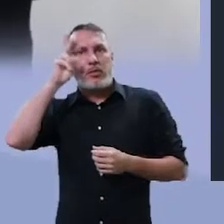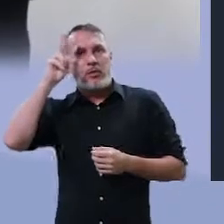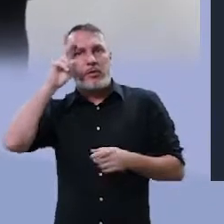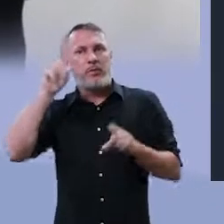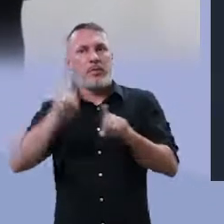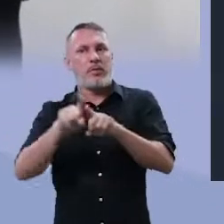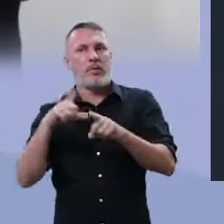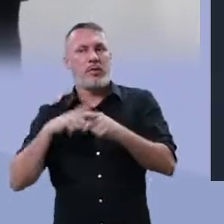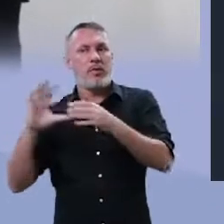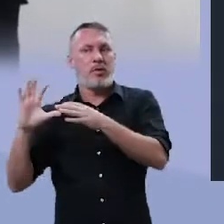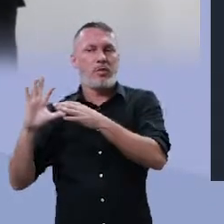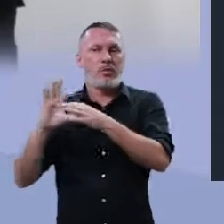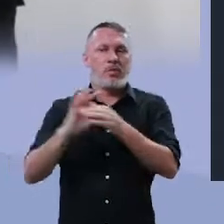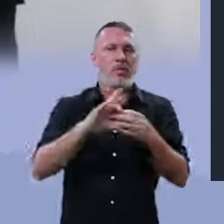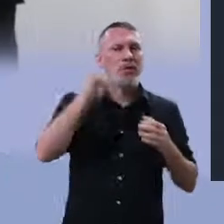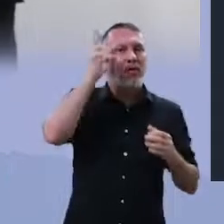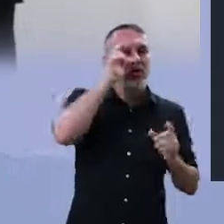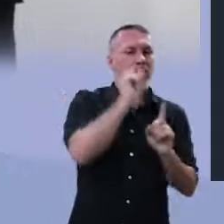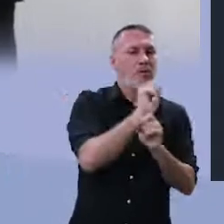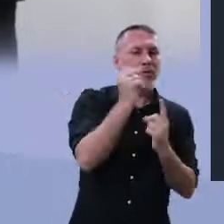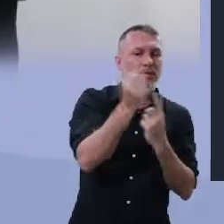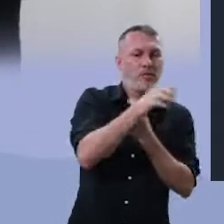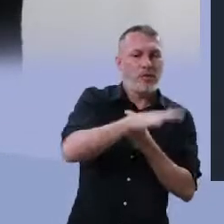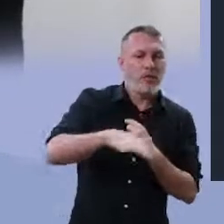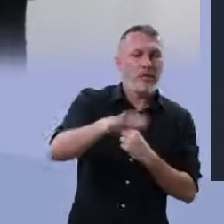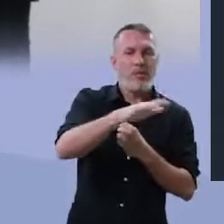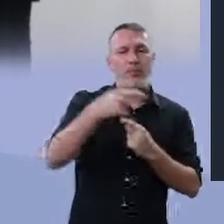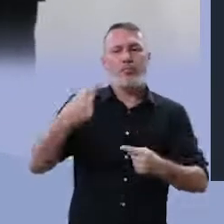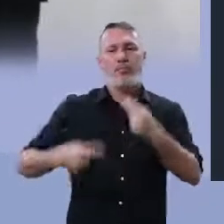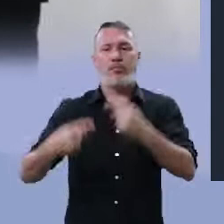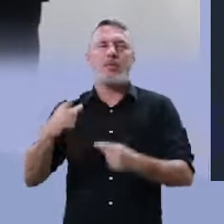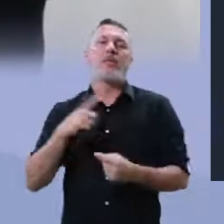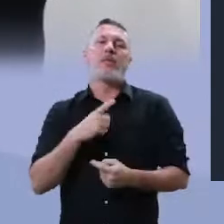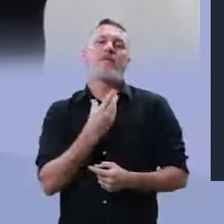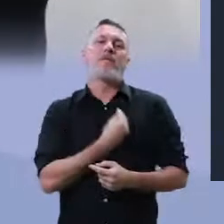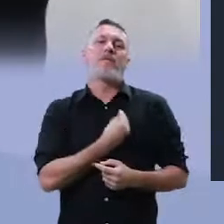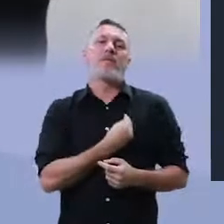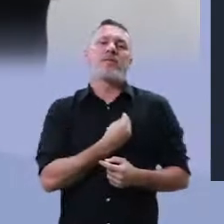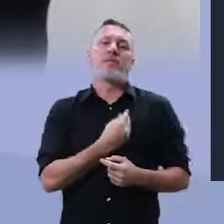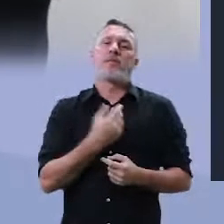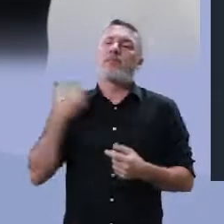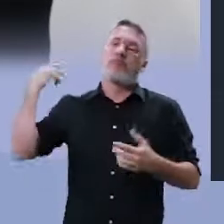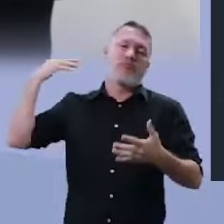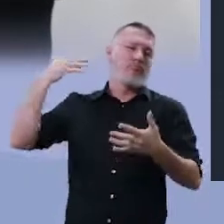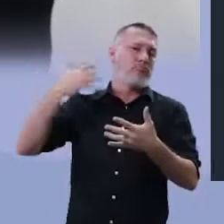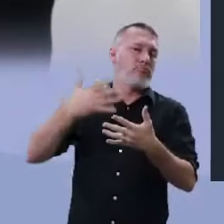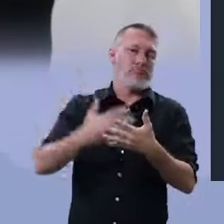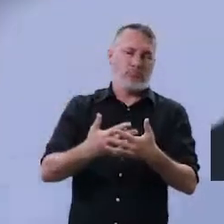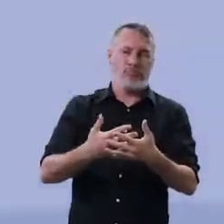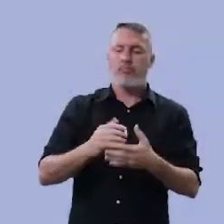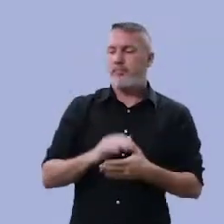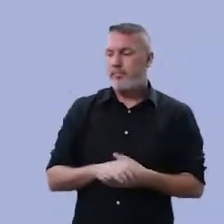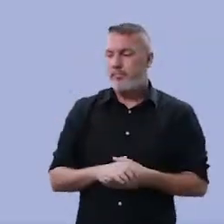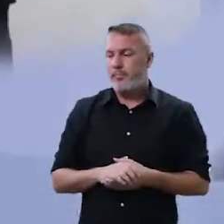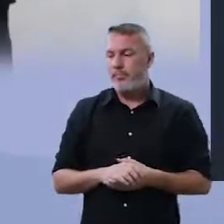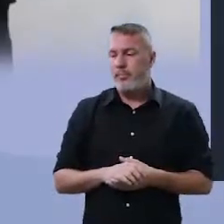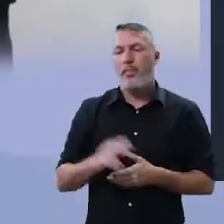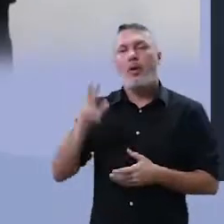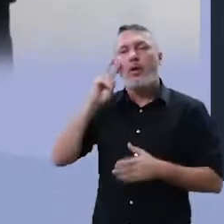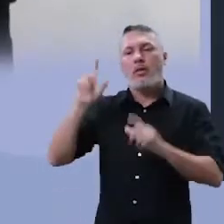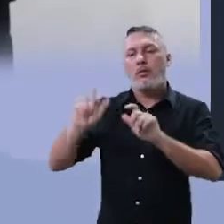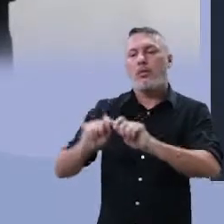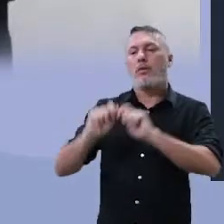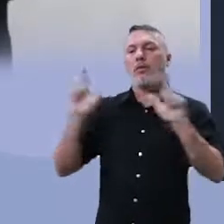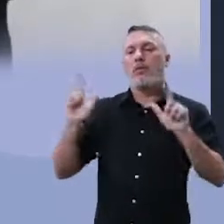traz o contexto histórico, social e político a que estamos submetidos ao longo de nossas vidas. Olhe,